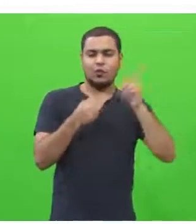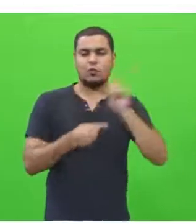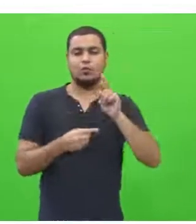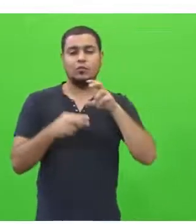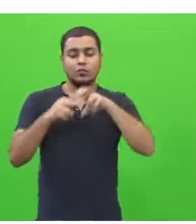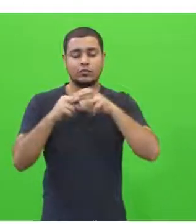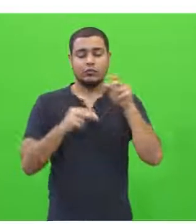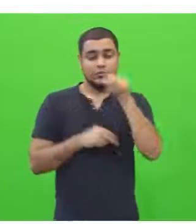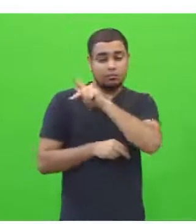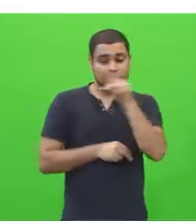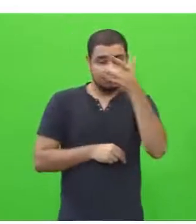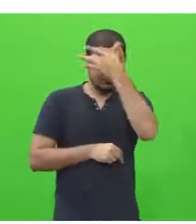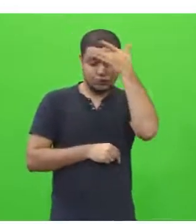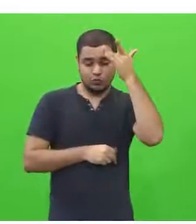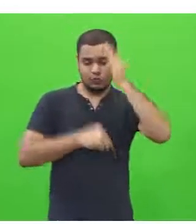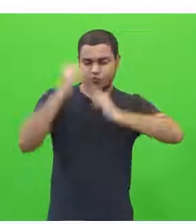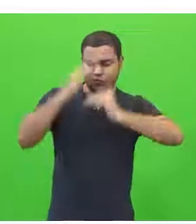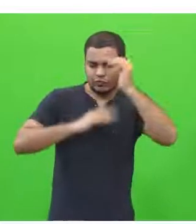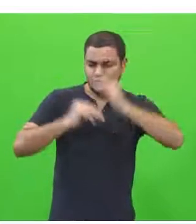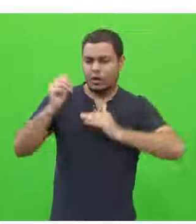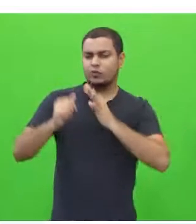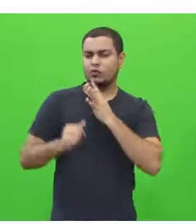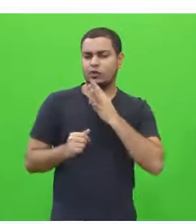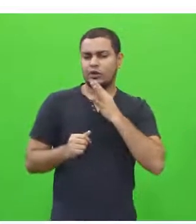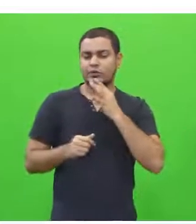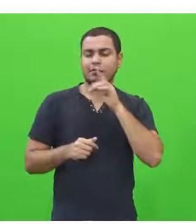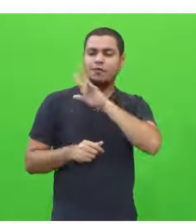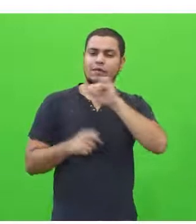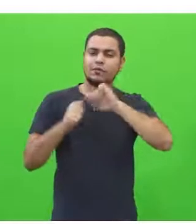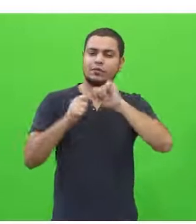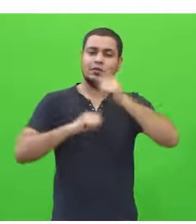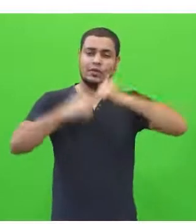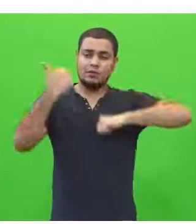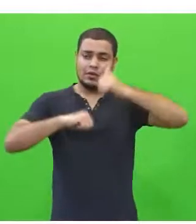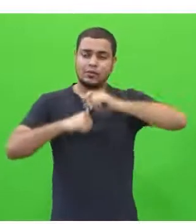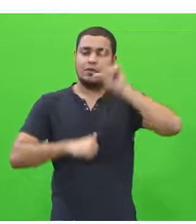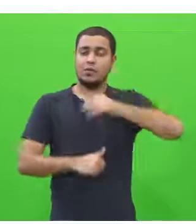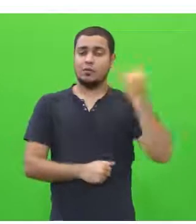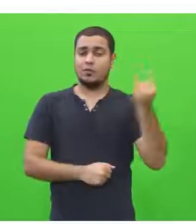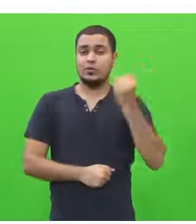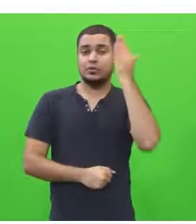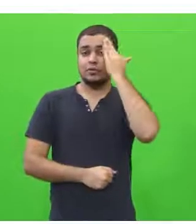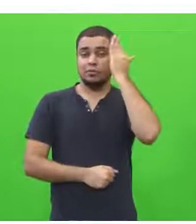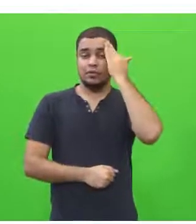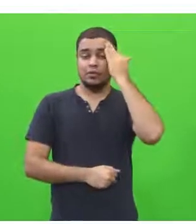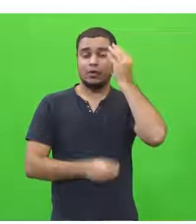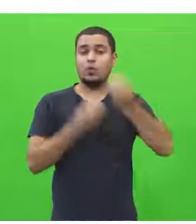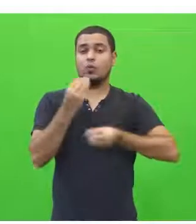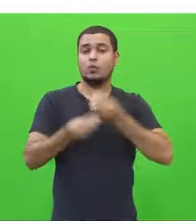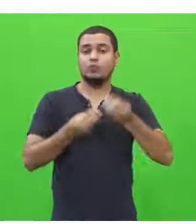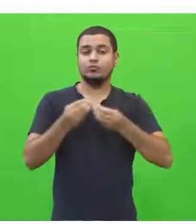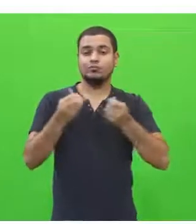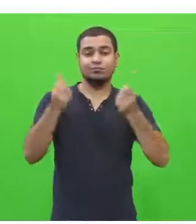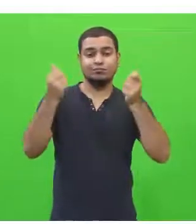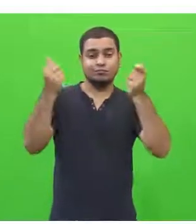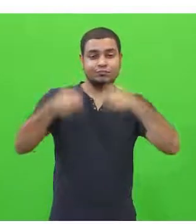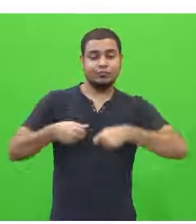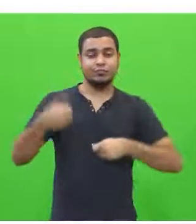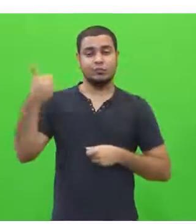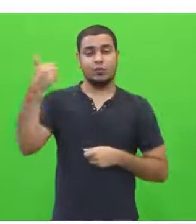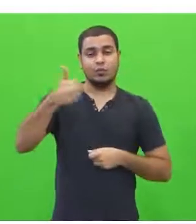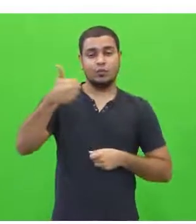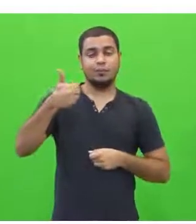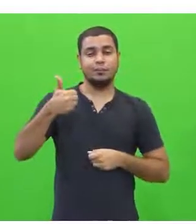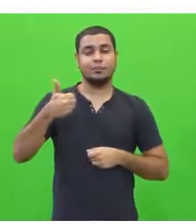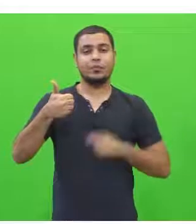especialistas que avaliam a redação, por exemplo, é interessante você saber que na competência 1, essa escrita formal,